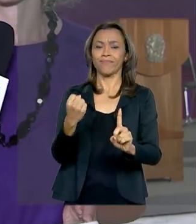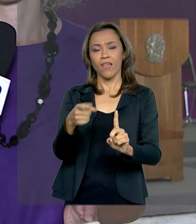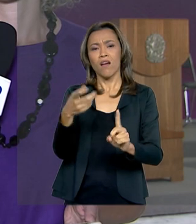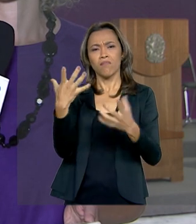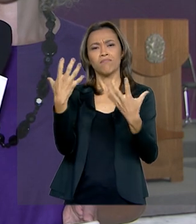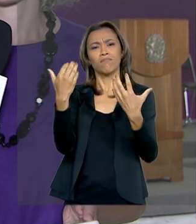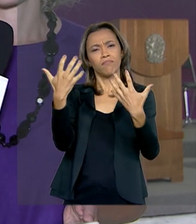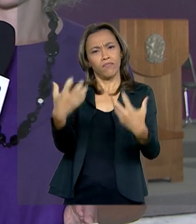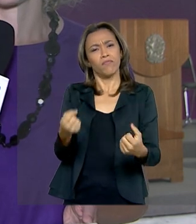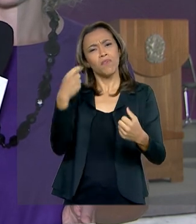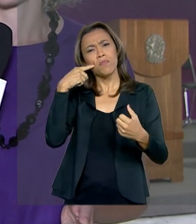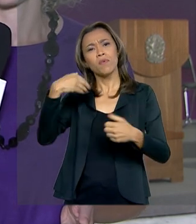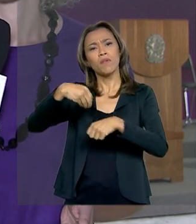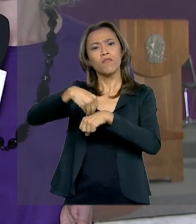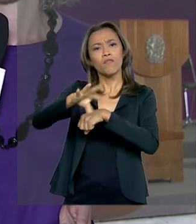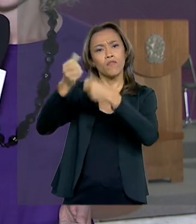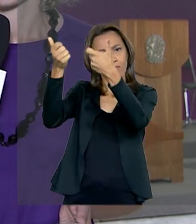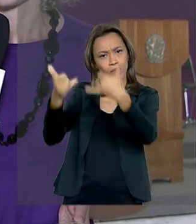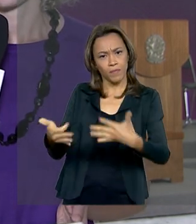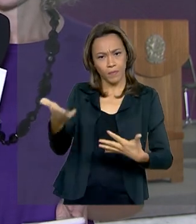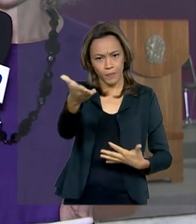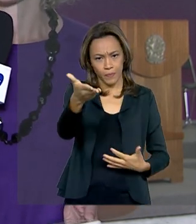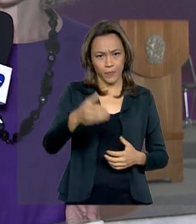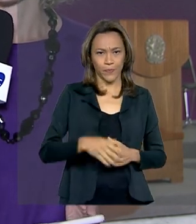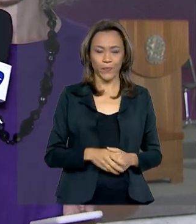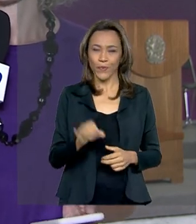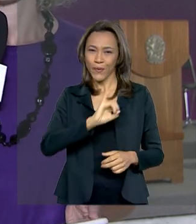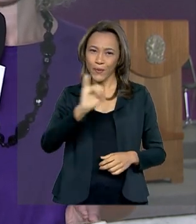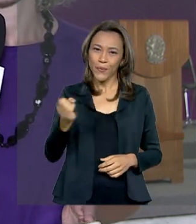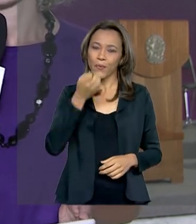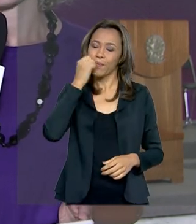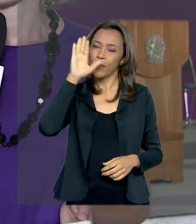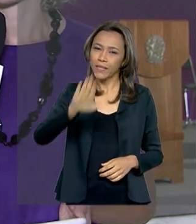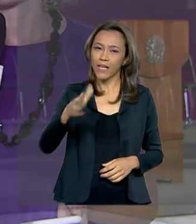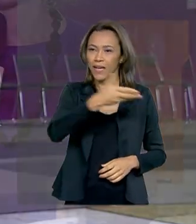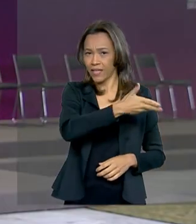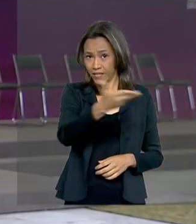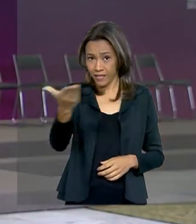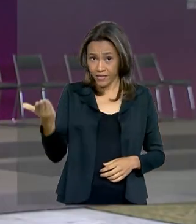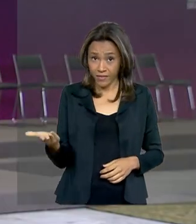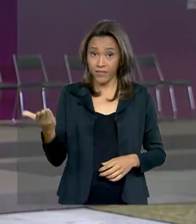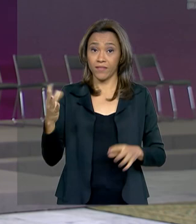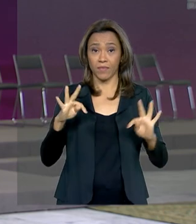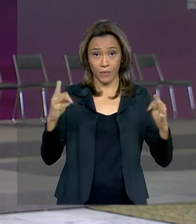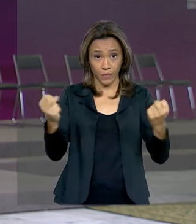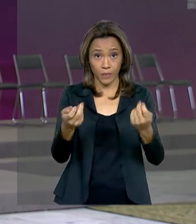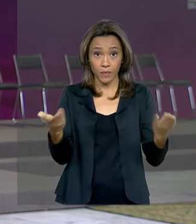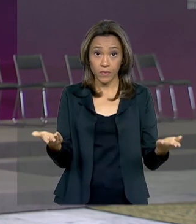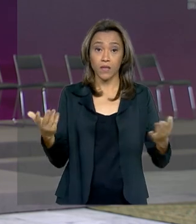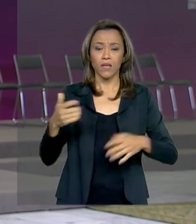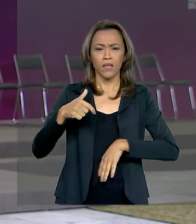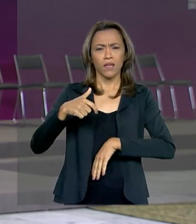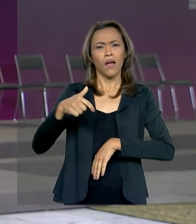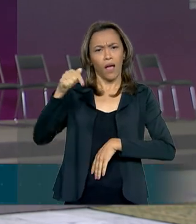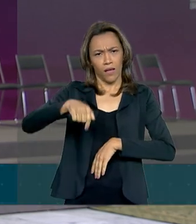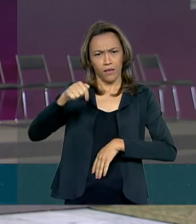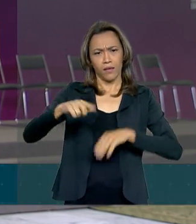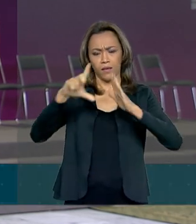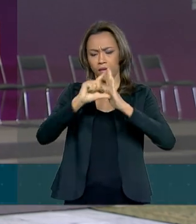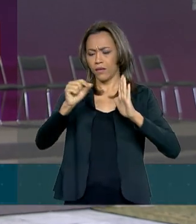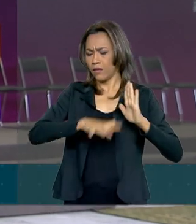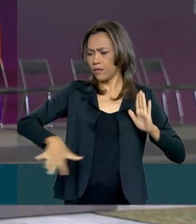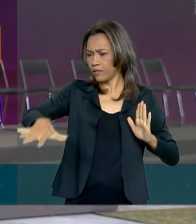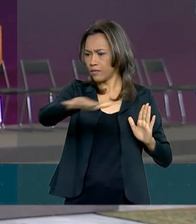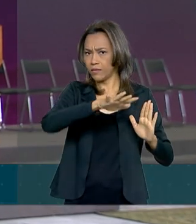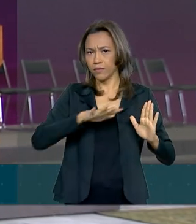Daniele Popov. Oi, Dani. Oi, Roberto. Boa tarde para você, boa tarde a todos. Logo mais, aqui no Palácio do Planalto, no